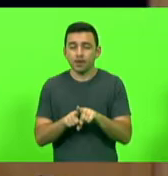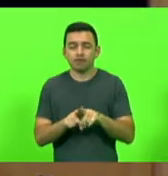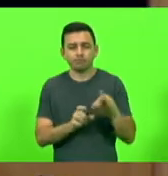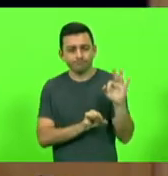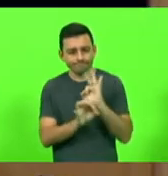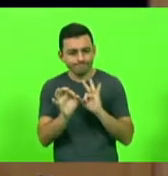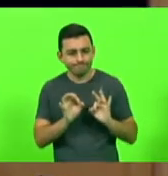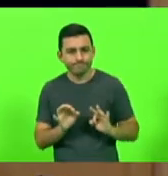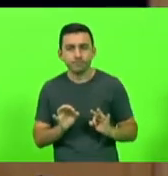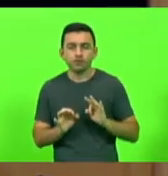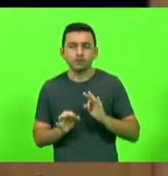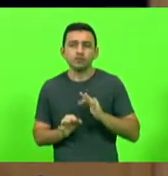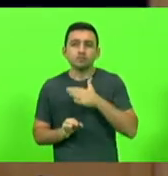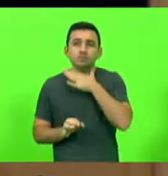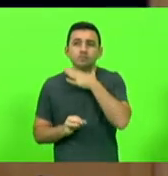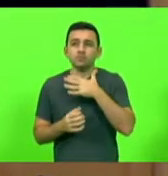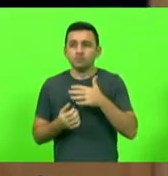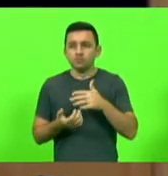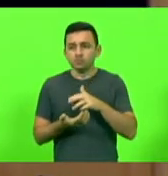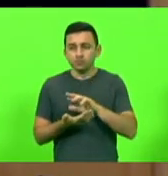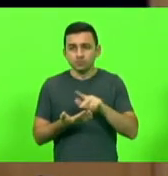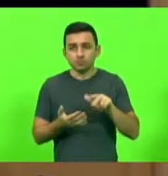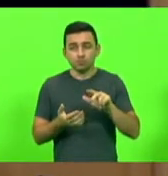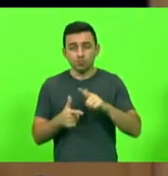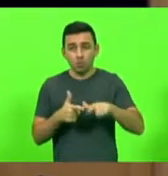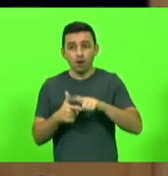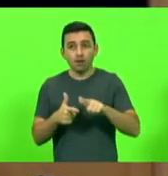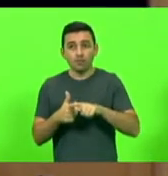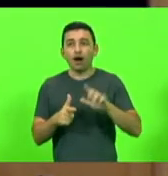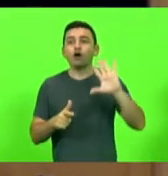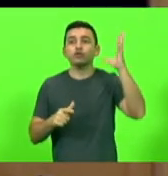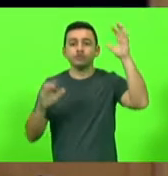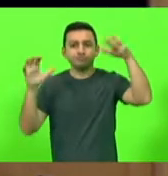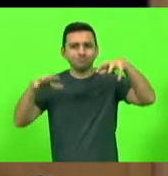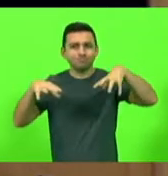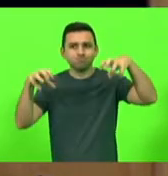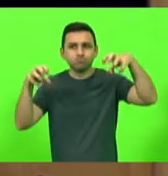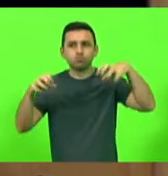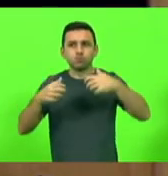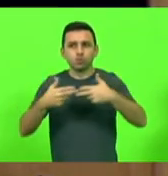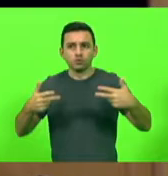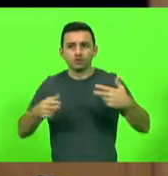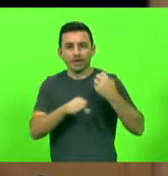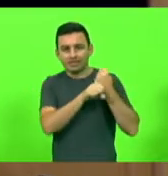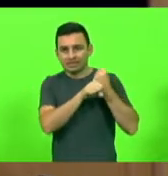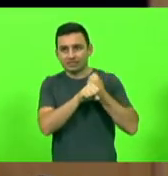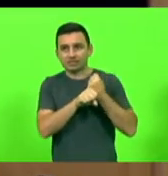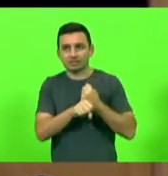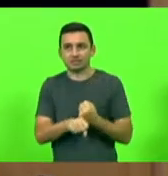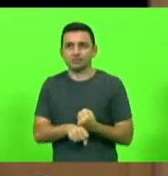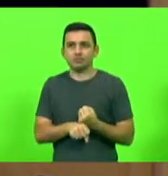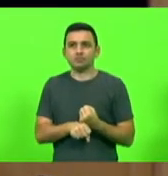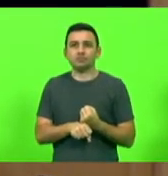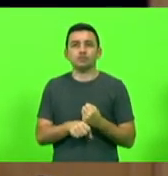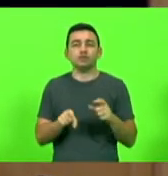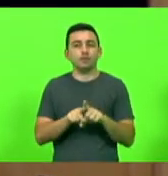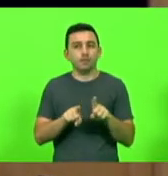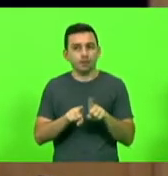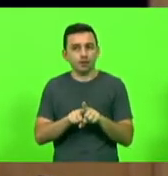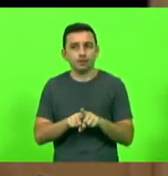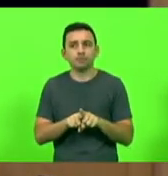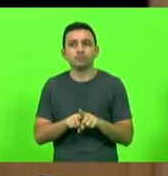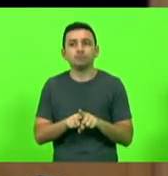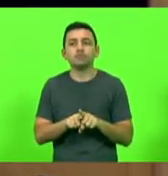de dívidas motivadas por eventos climáticos, ocorrido aí nos últimos anos, com possibilidade de repate,